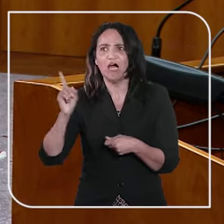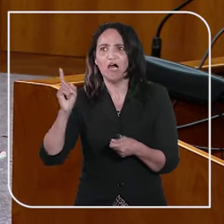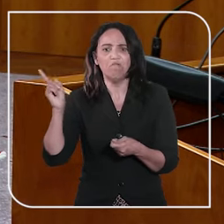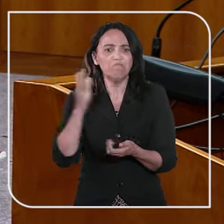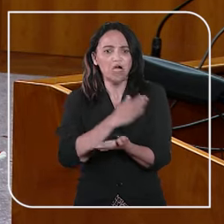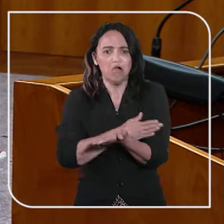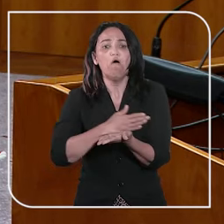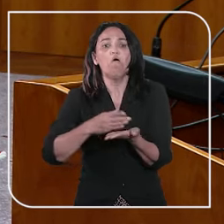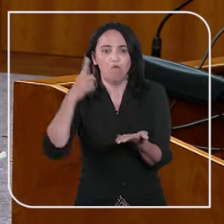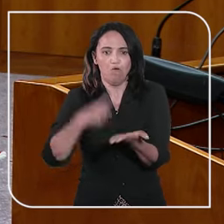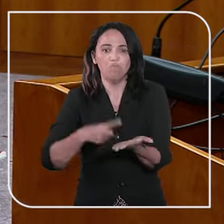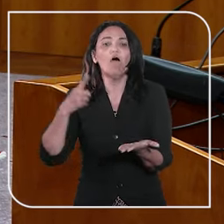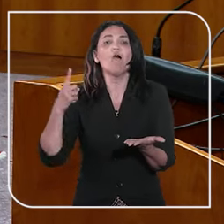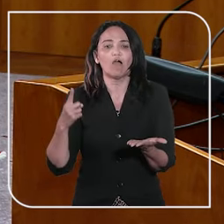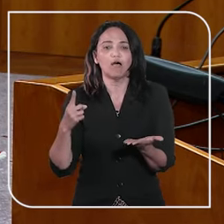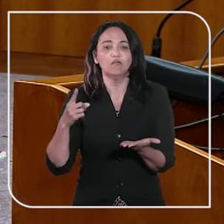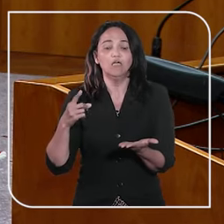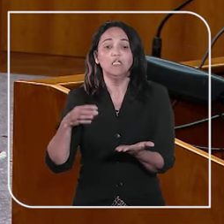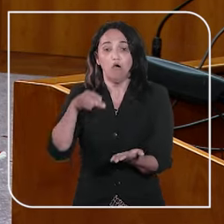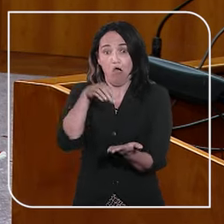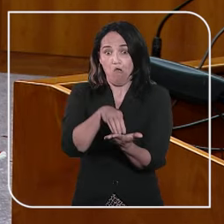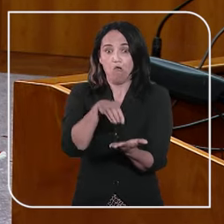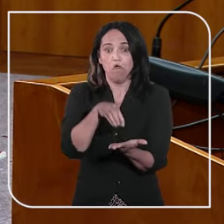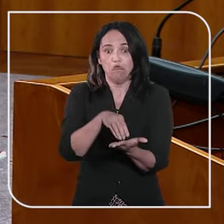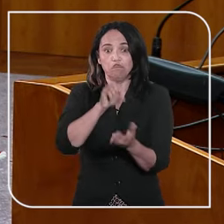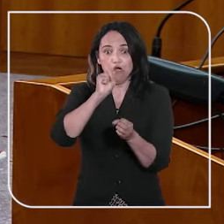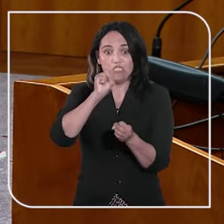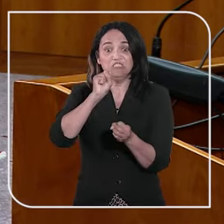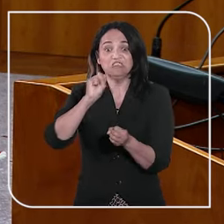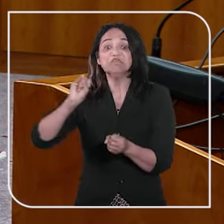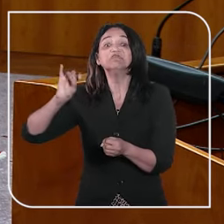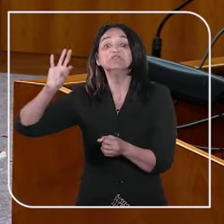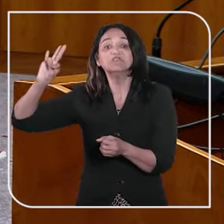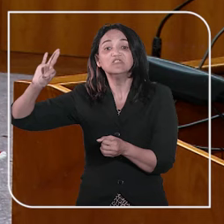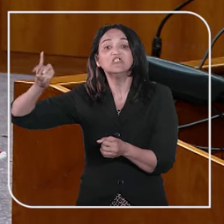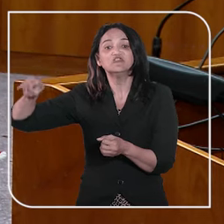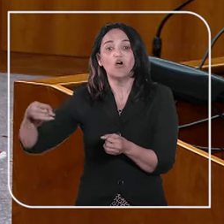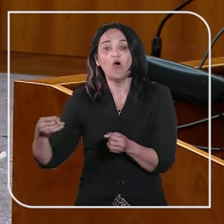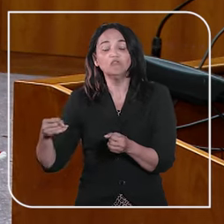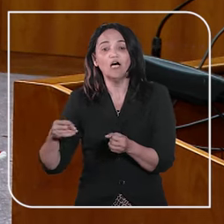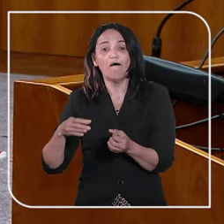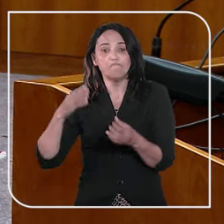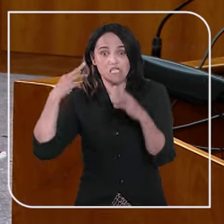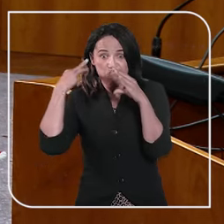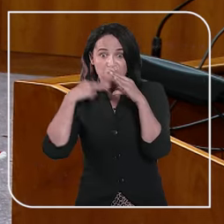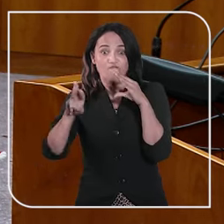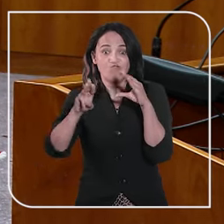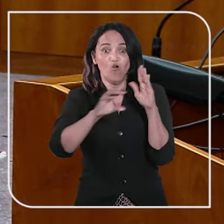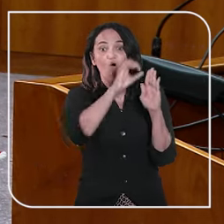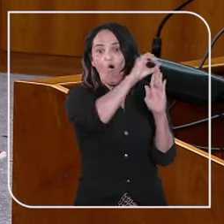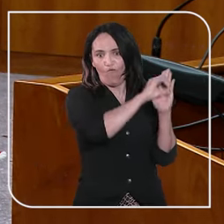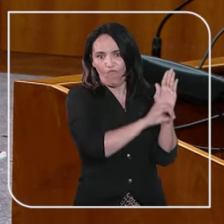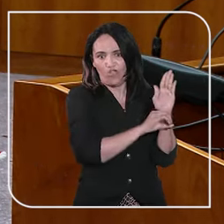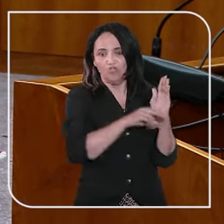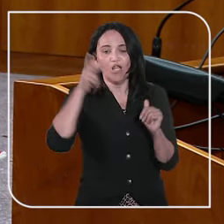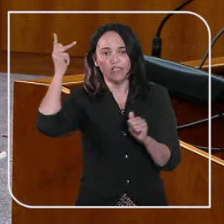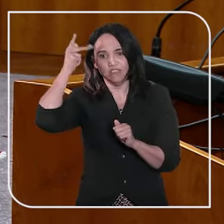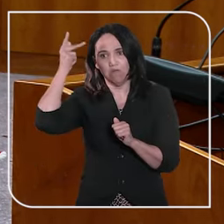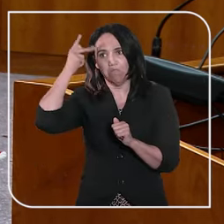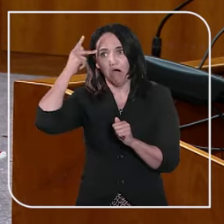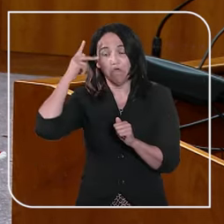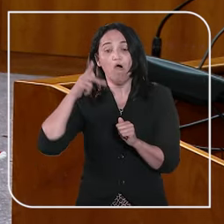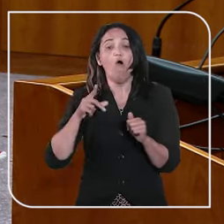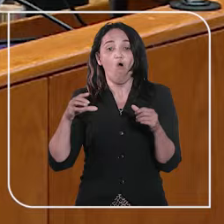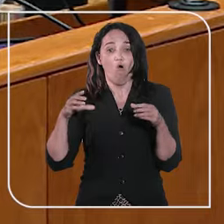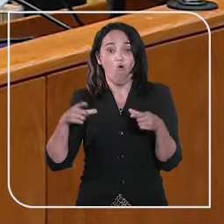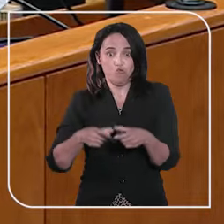homologação. Por isso, a Corte determinou com urgência a expedição de ofício à Justiça Federal de São Paulo, onde mora